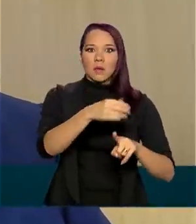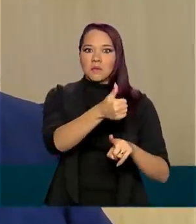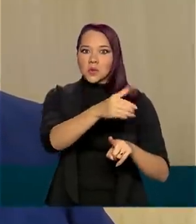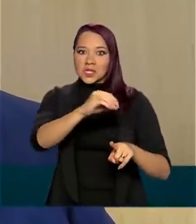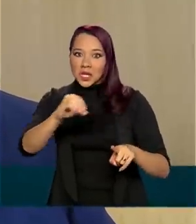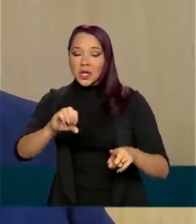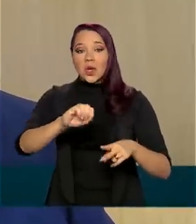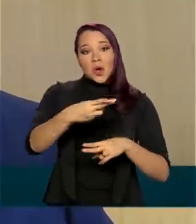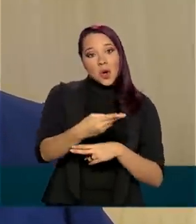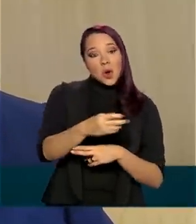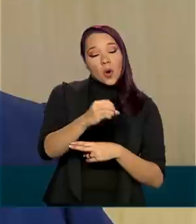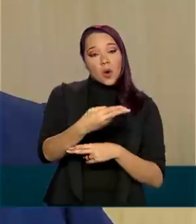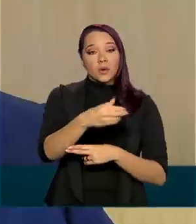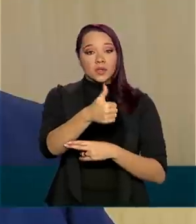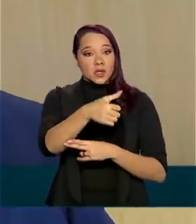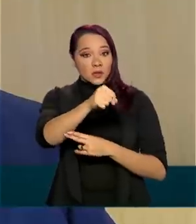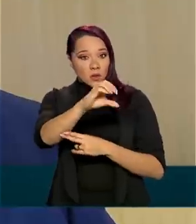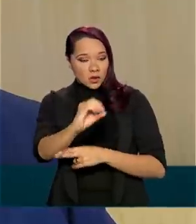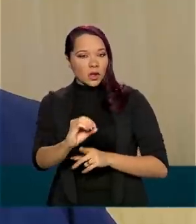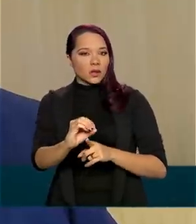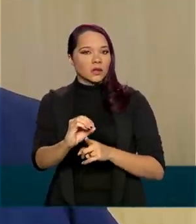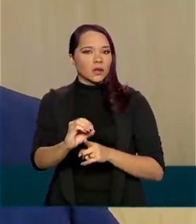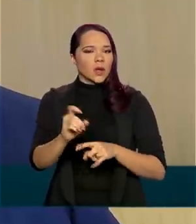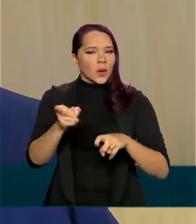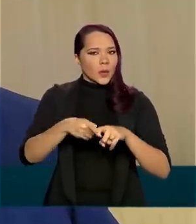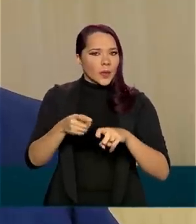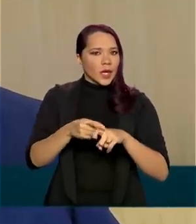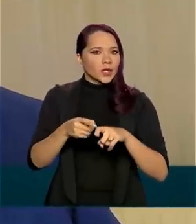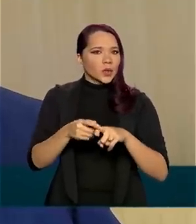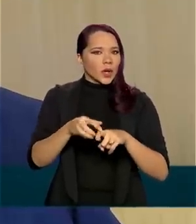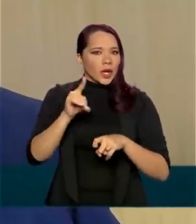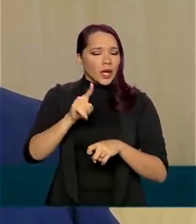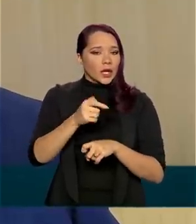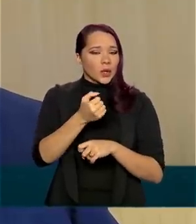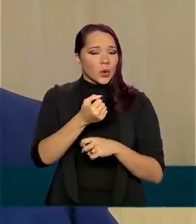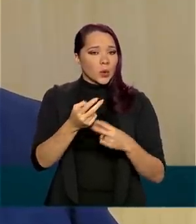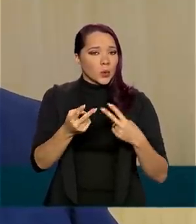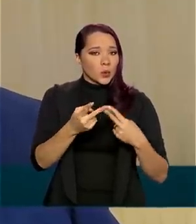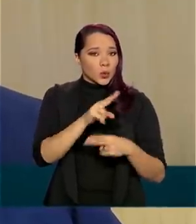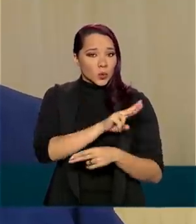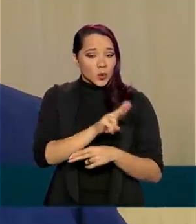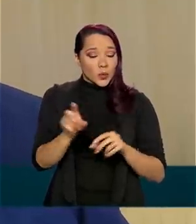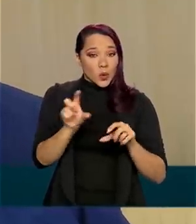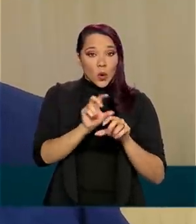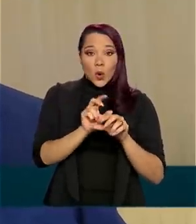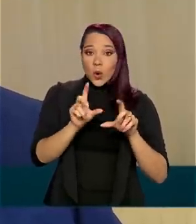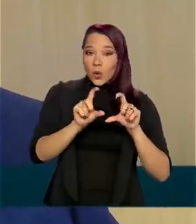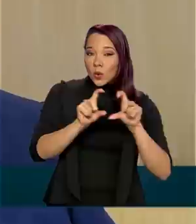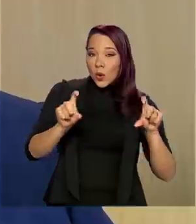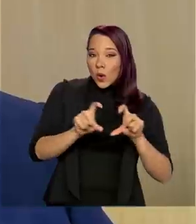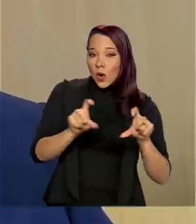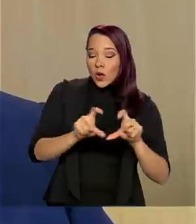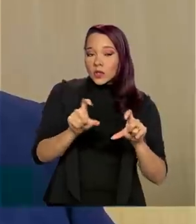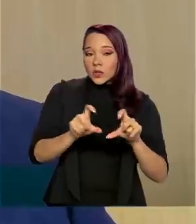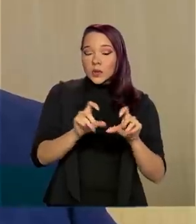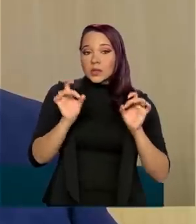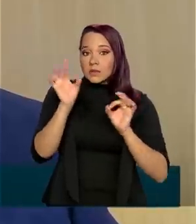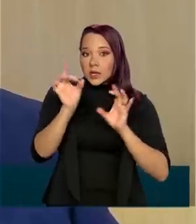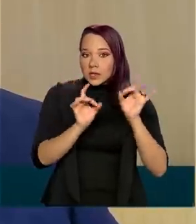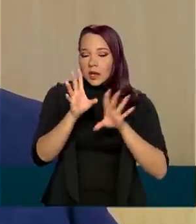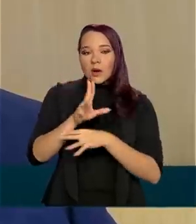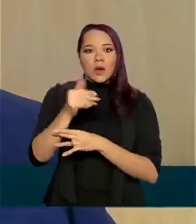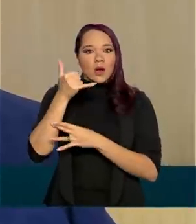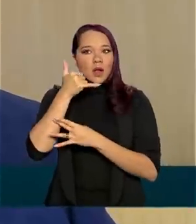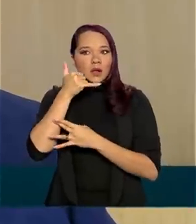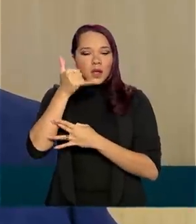atendimento Disque 100 ou Ligue 180 com o dígito do código especial de acolhimento, a